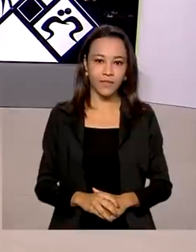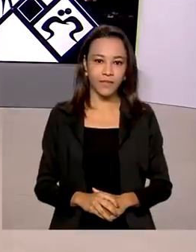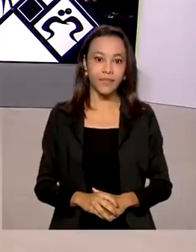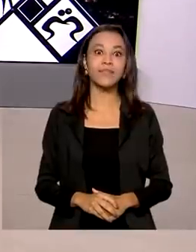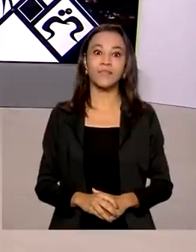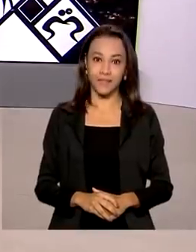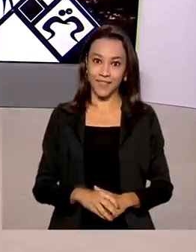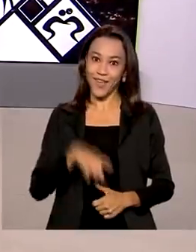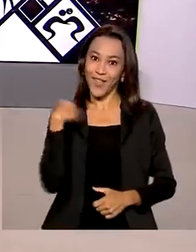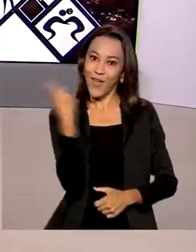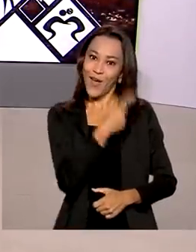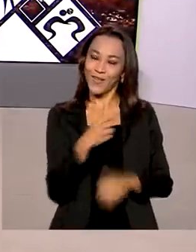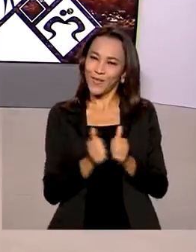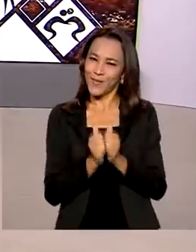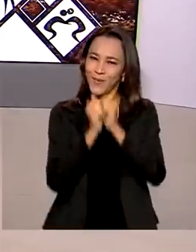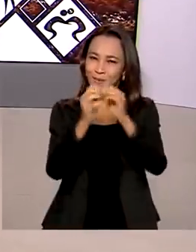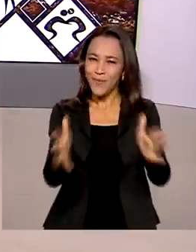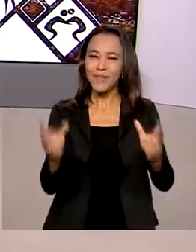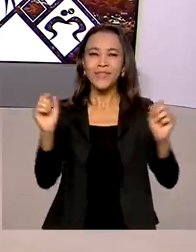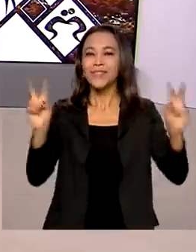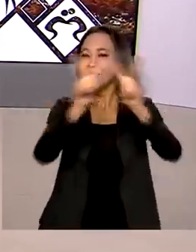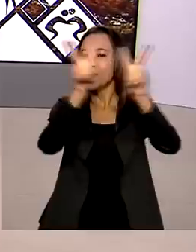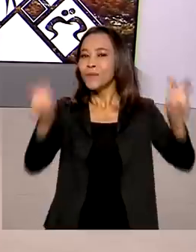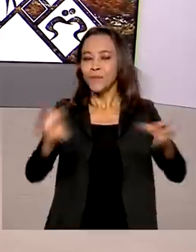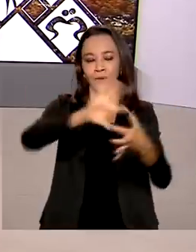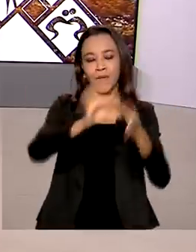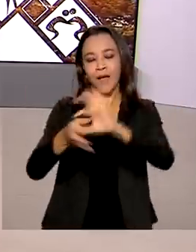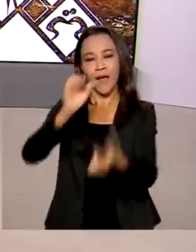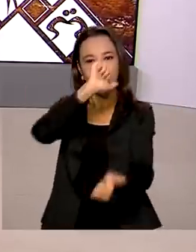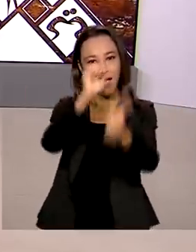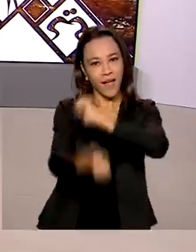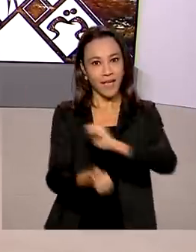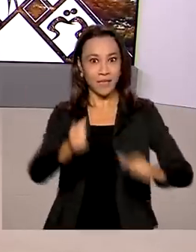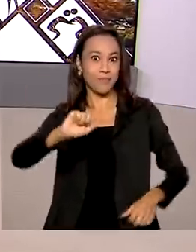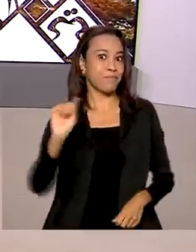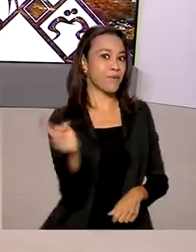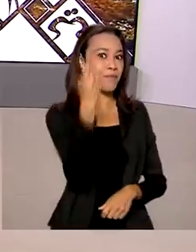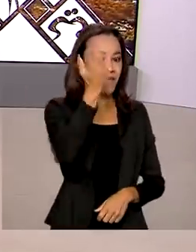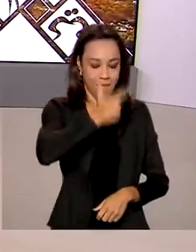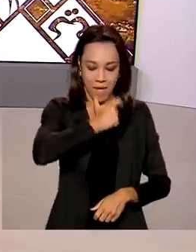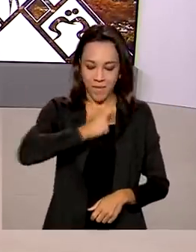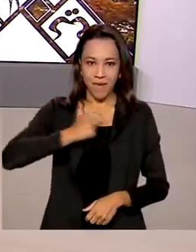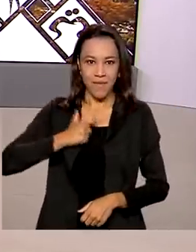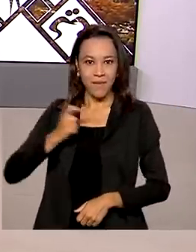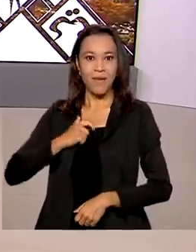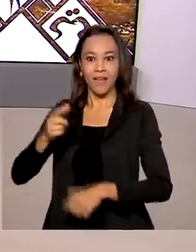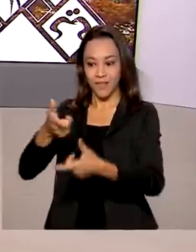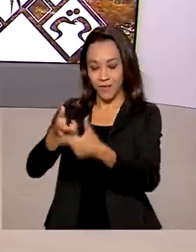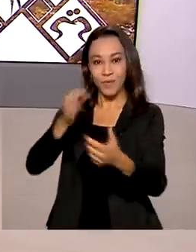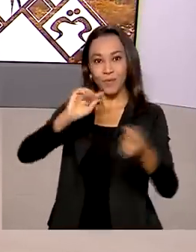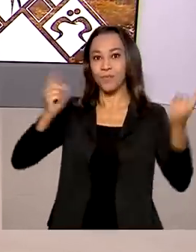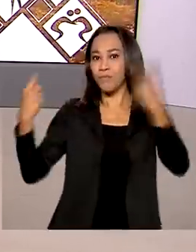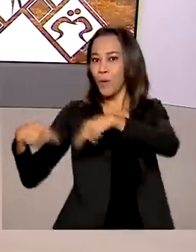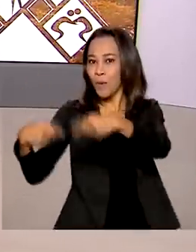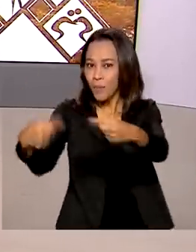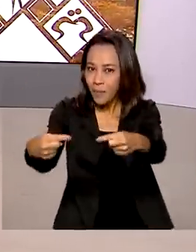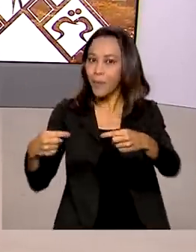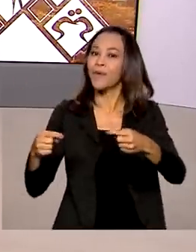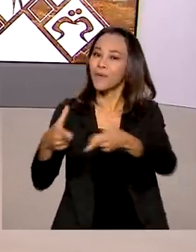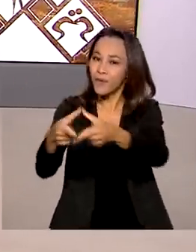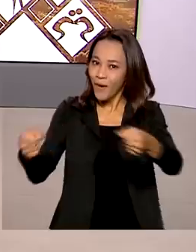A gente começa falando de Olimpíadas. As primeiras medalhas do Brasil nos Jogos de Tóquio saíram no fim de semana.